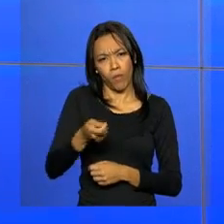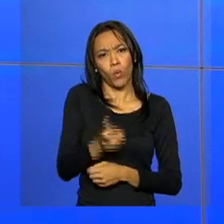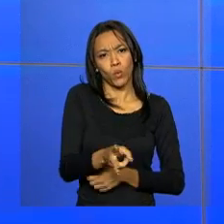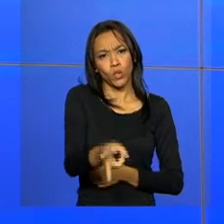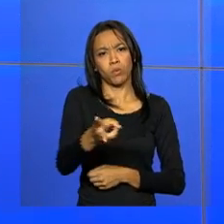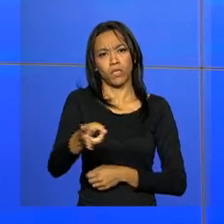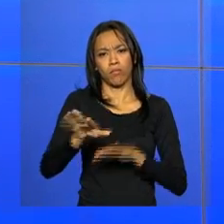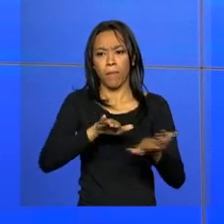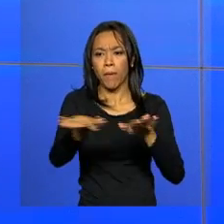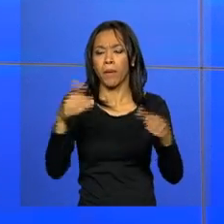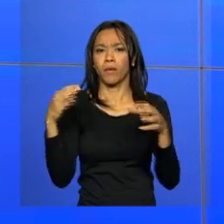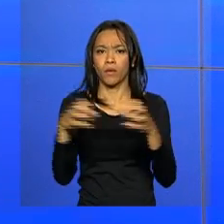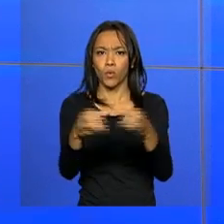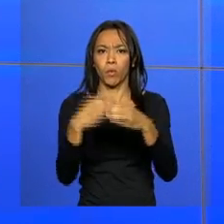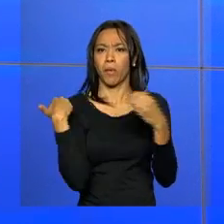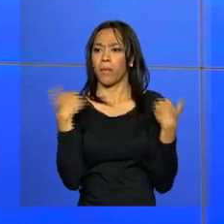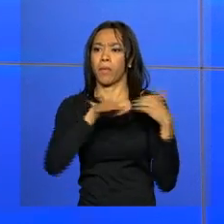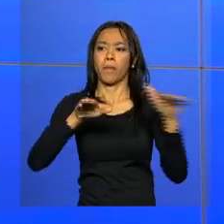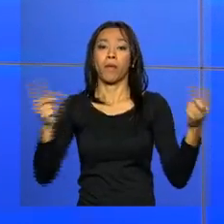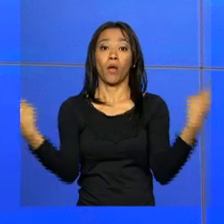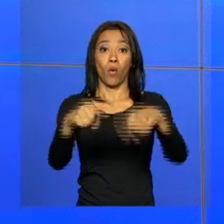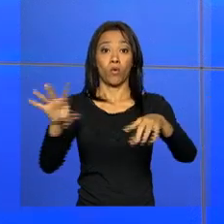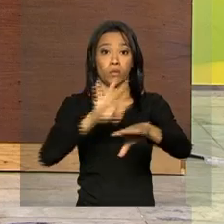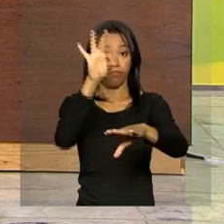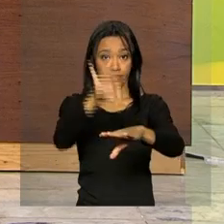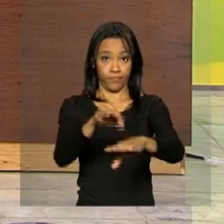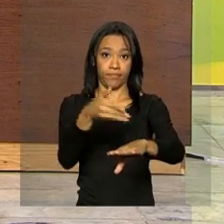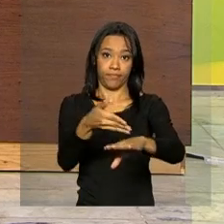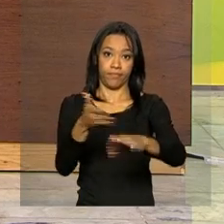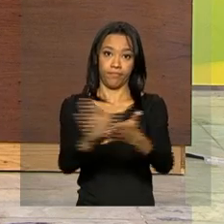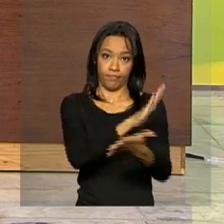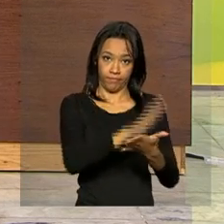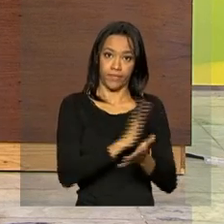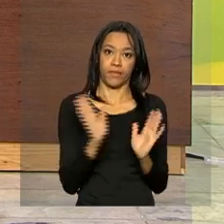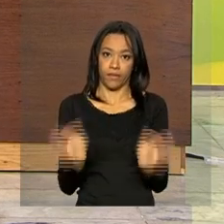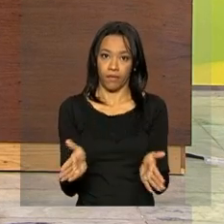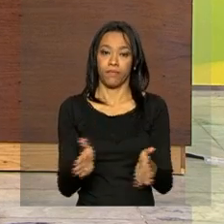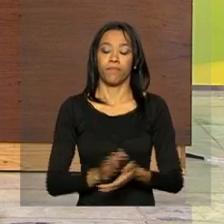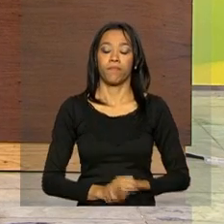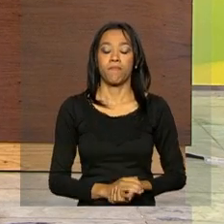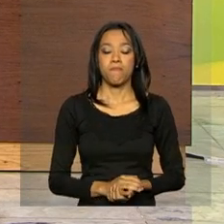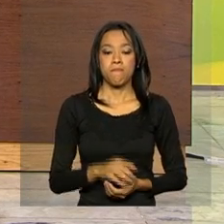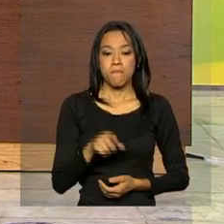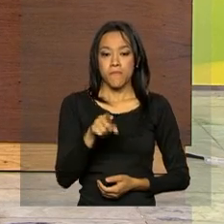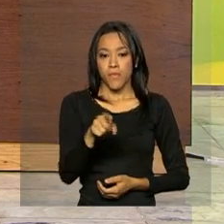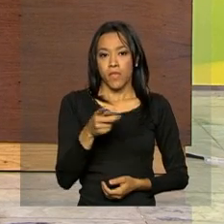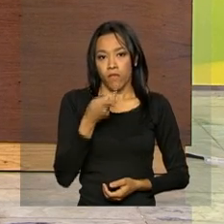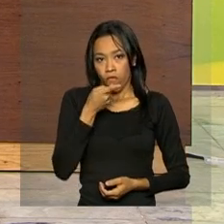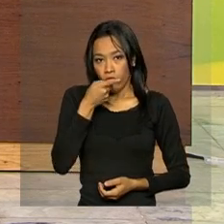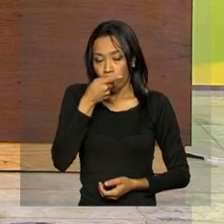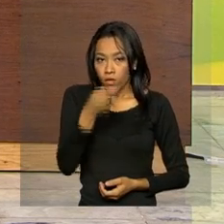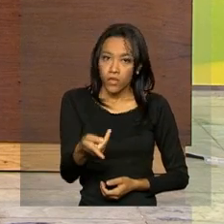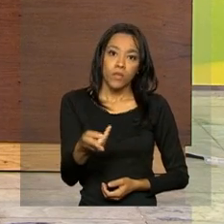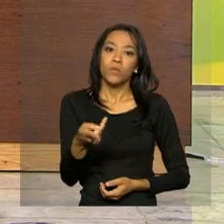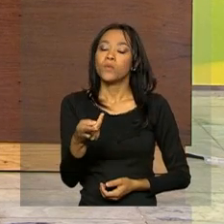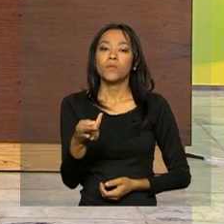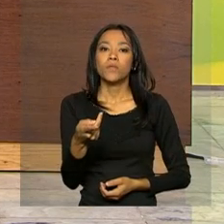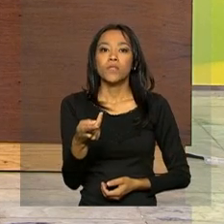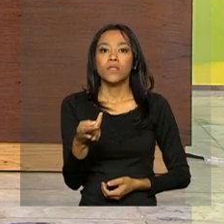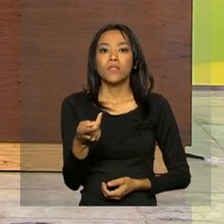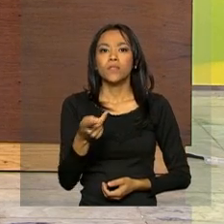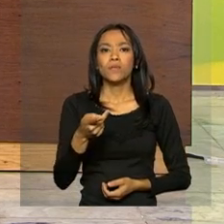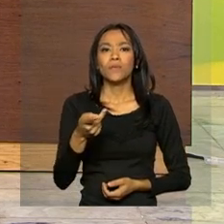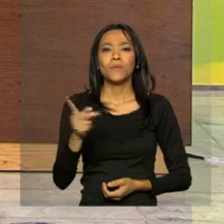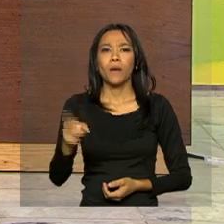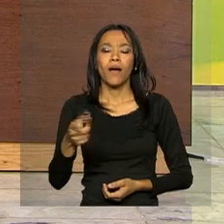dessa mobilização contra o Aedes aegypti. Não há uma discussão sobre recursos